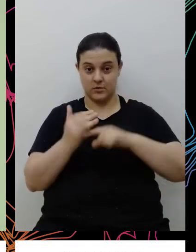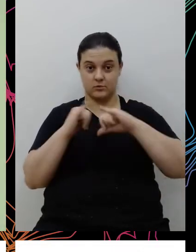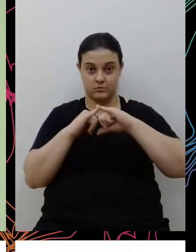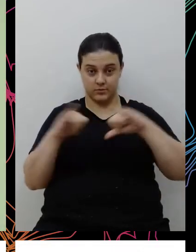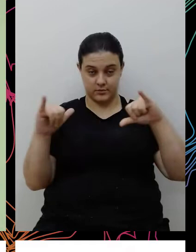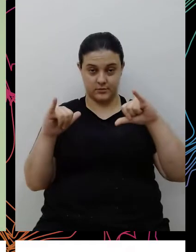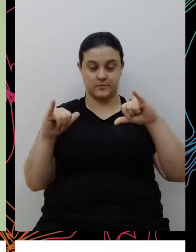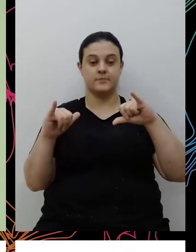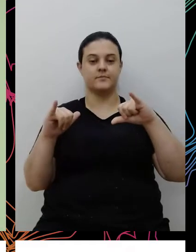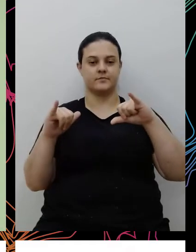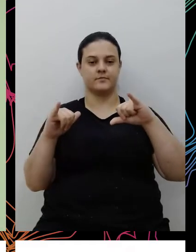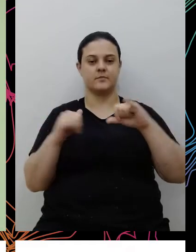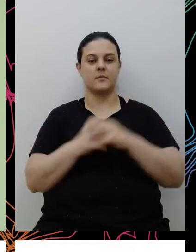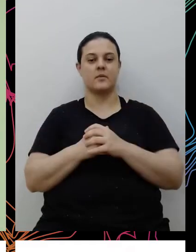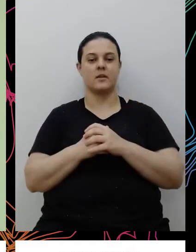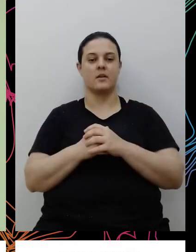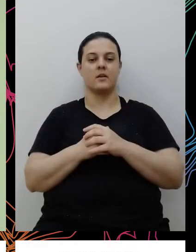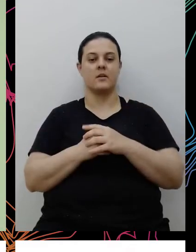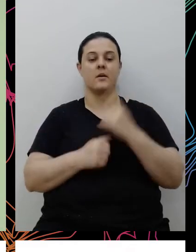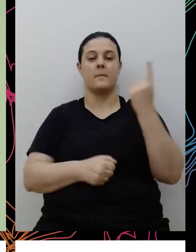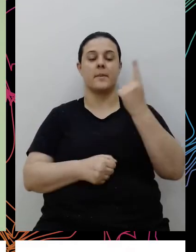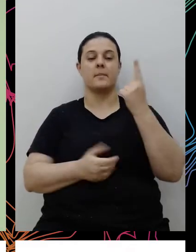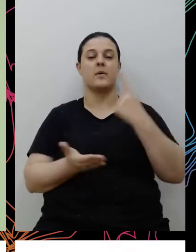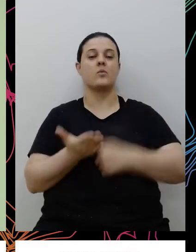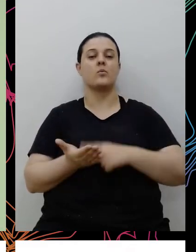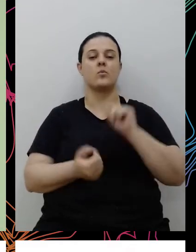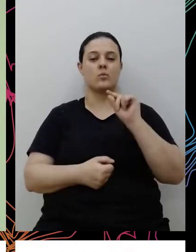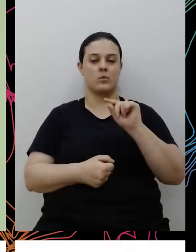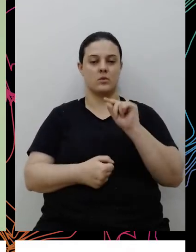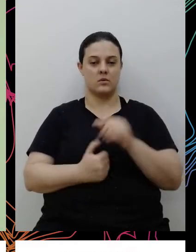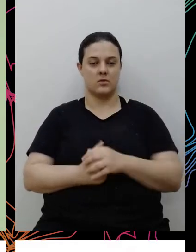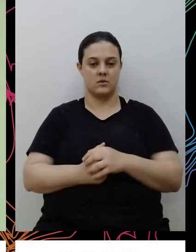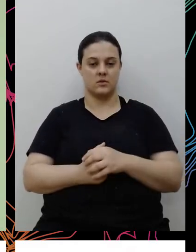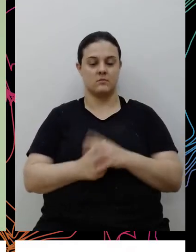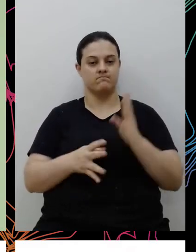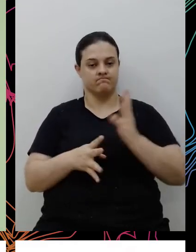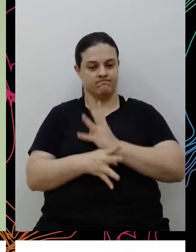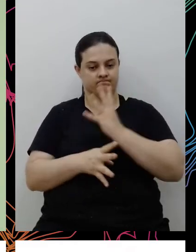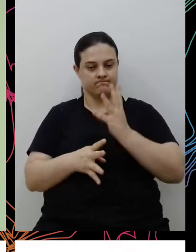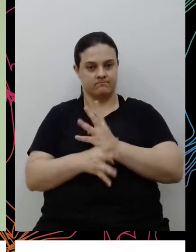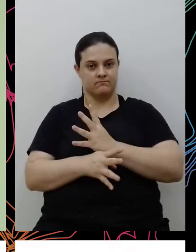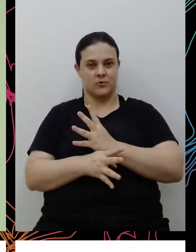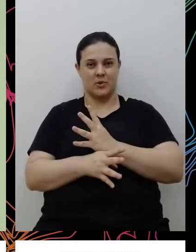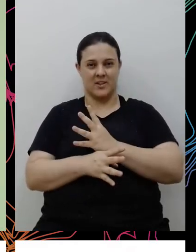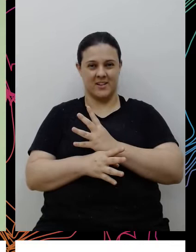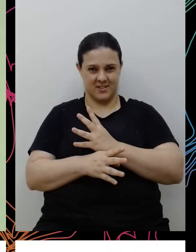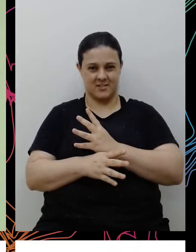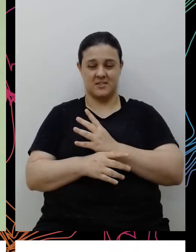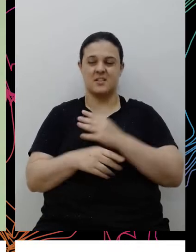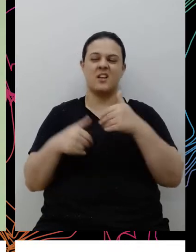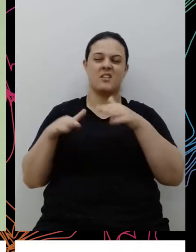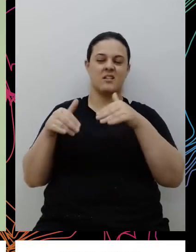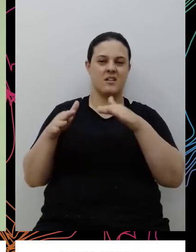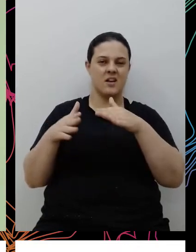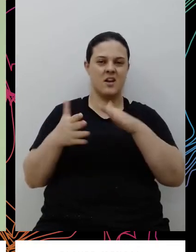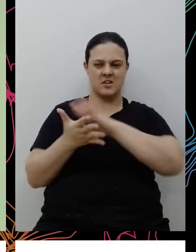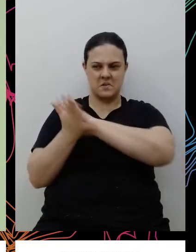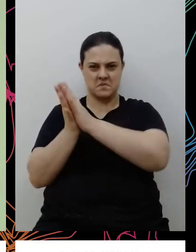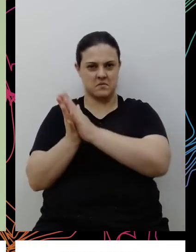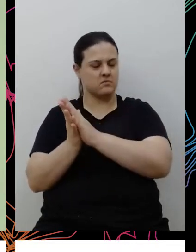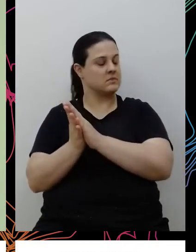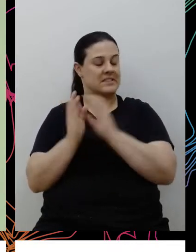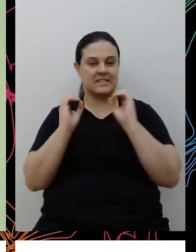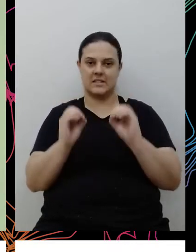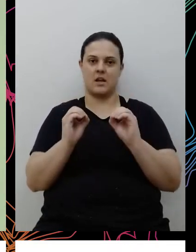então, ele tem o primeiro compromisso que é um compromisso da tolerância zero ao racismo e à discriminação que passa